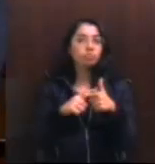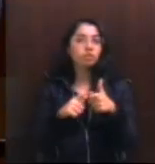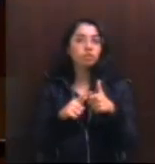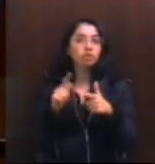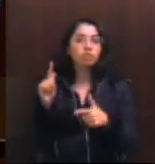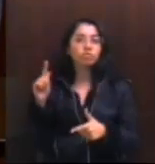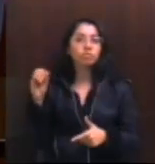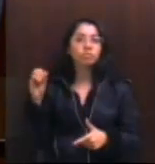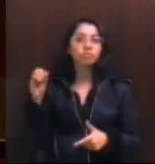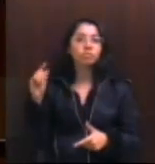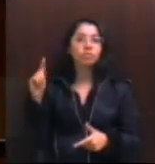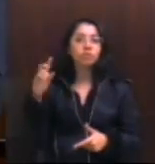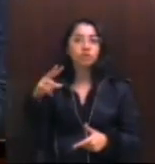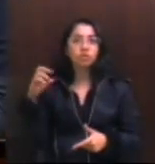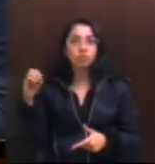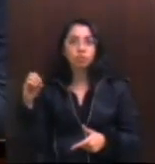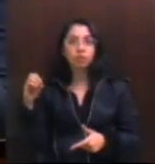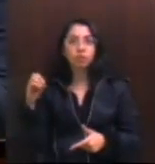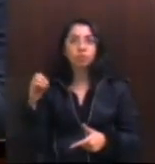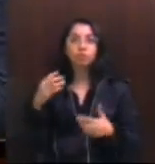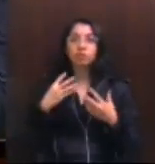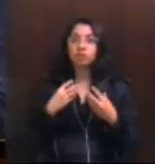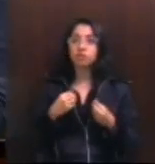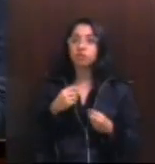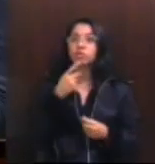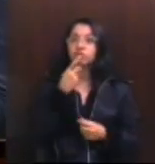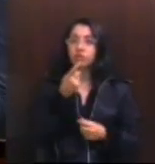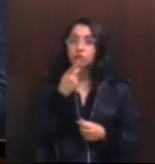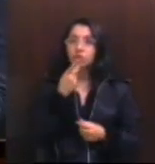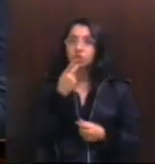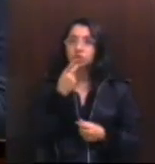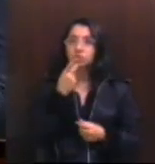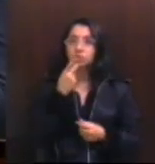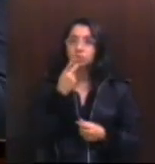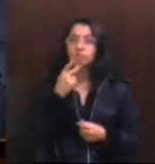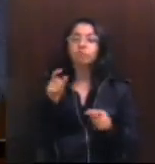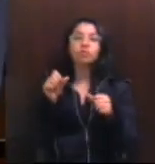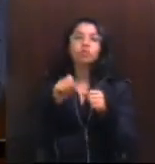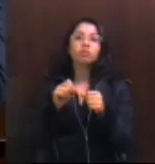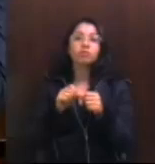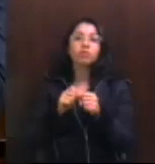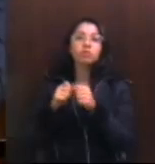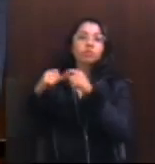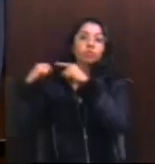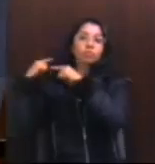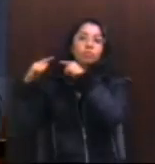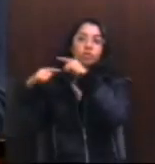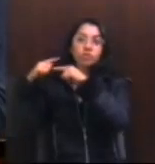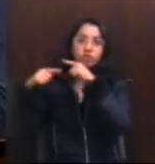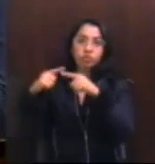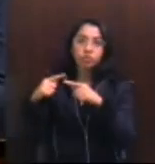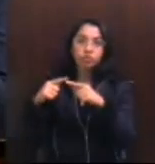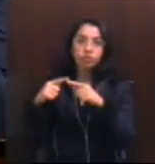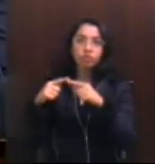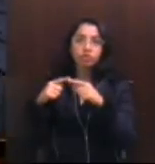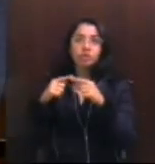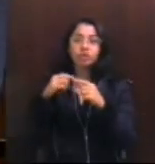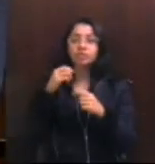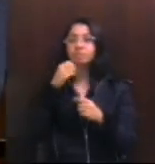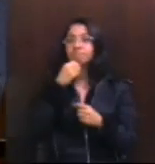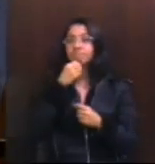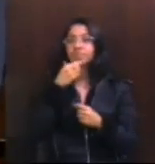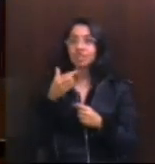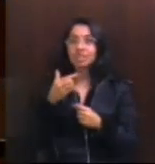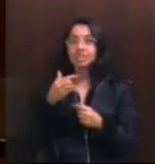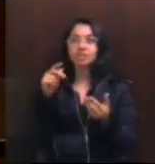golpe assumido, o golpe confesso, desengasgou, fez com que gerações fossem desengasgadas, com que as suas